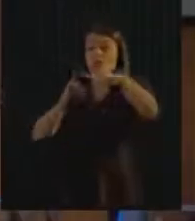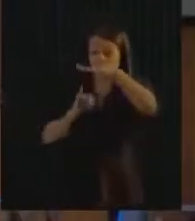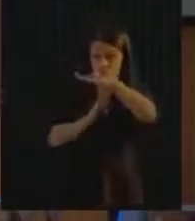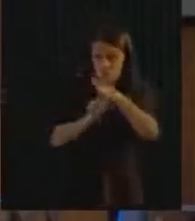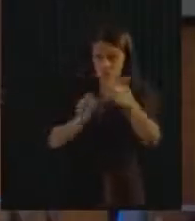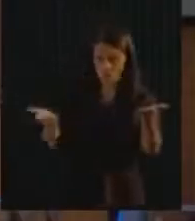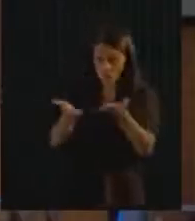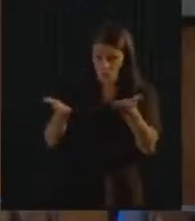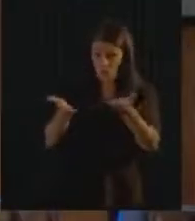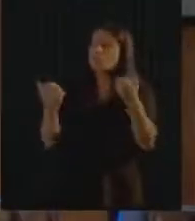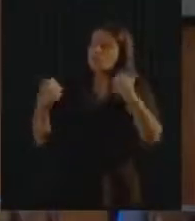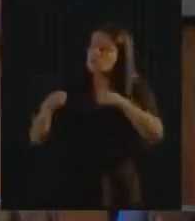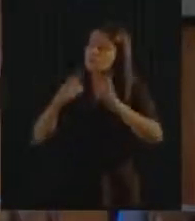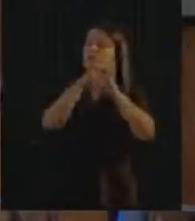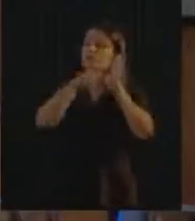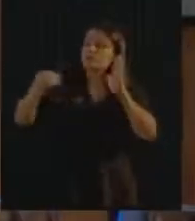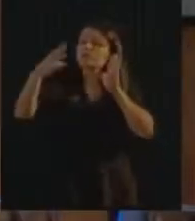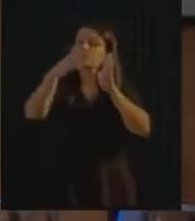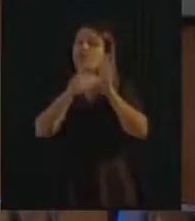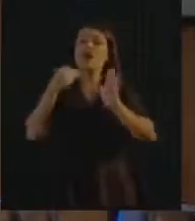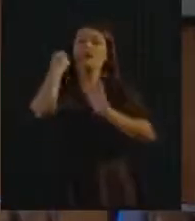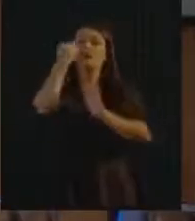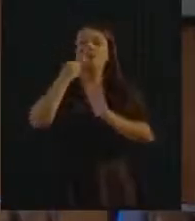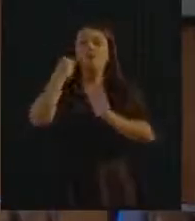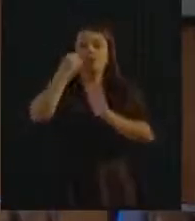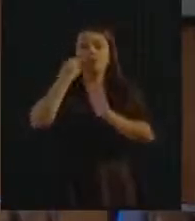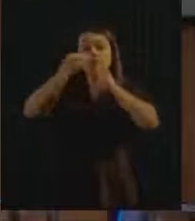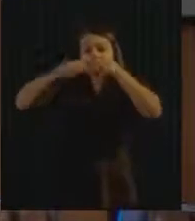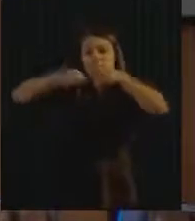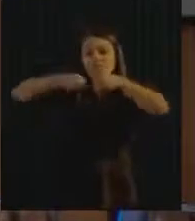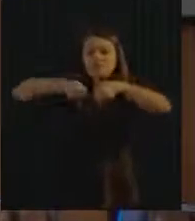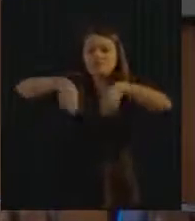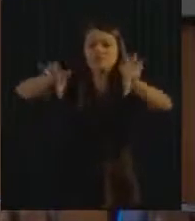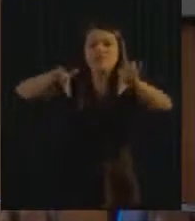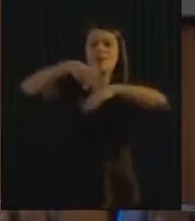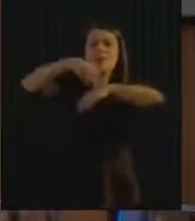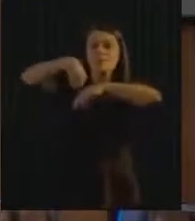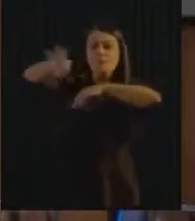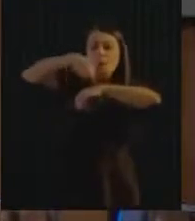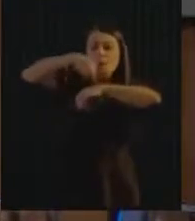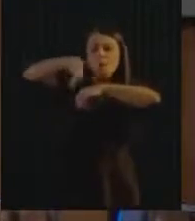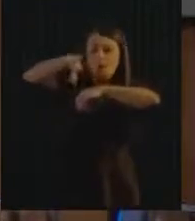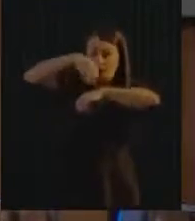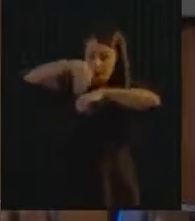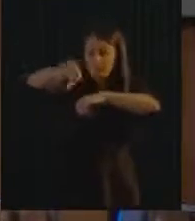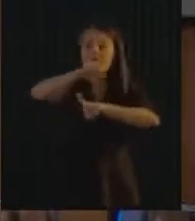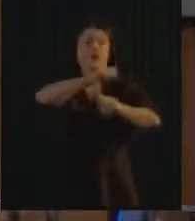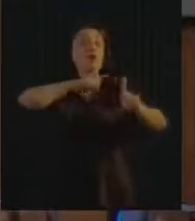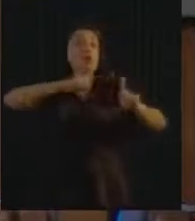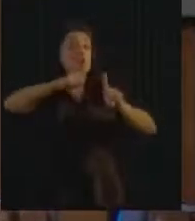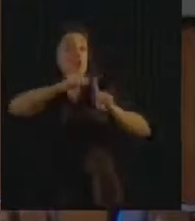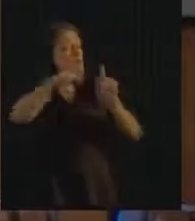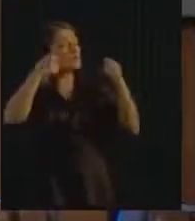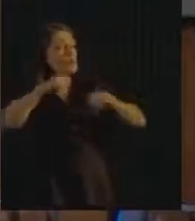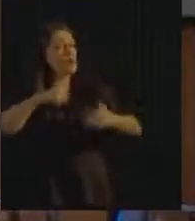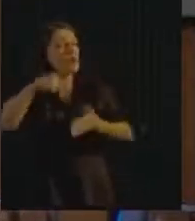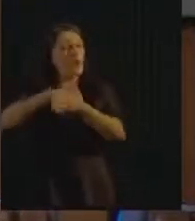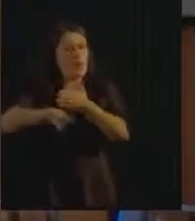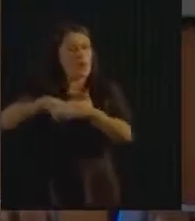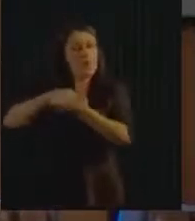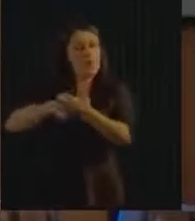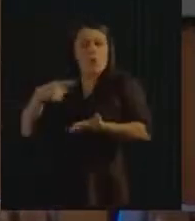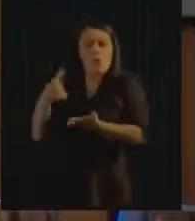é muito importante, de compartilhar essas experiências, mostrando que é possível. A sociedade pode continuar cobrando isso aí,